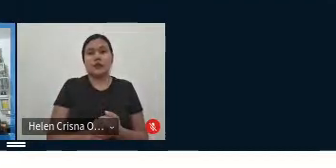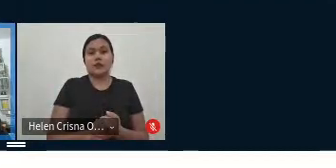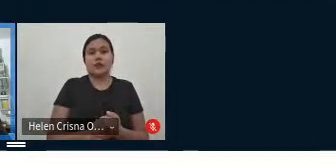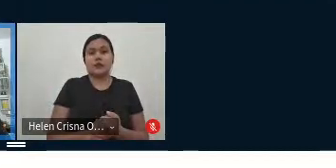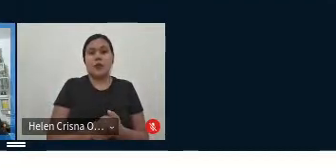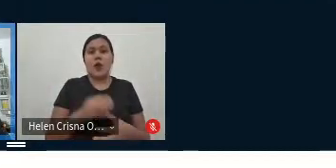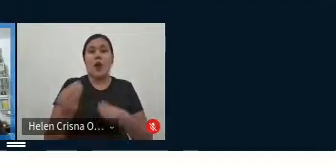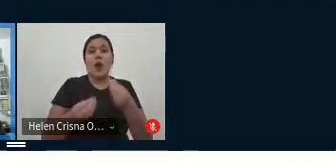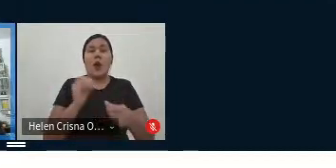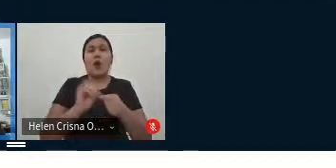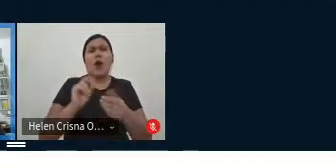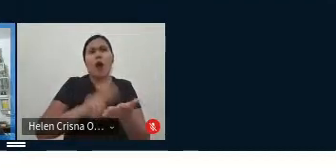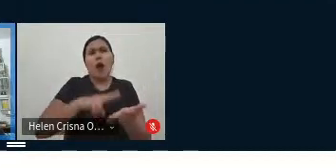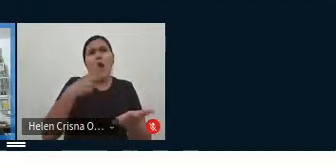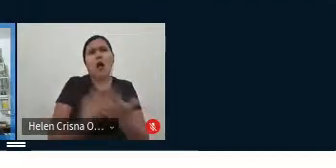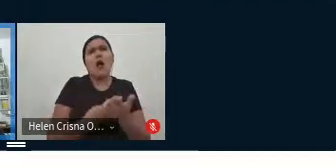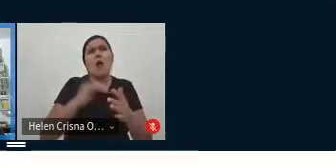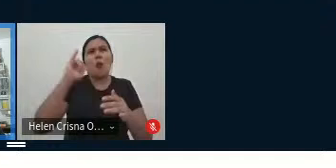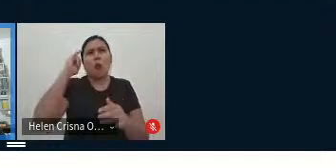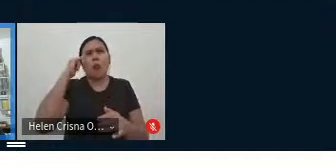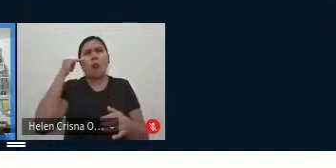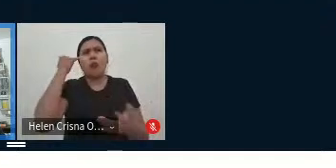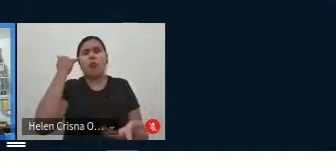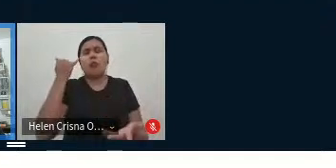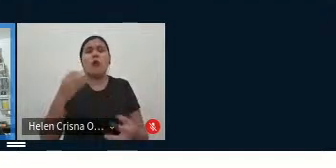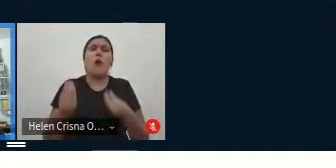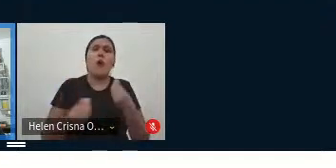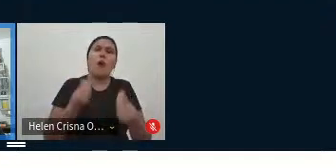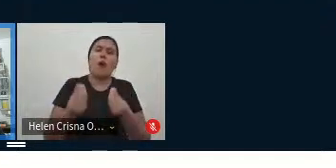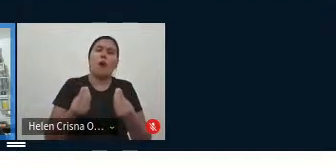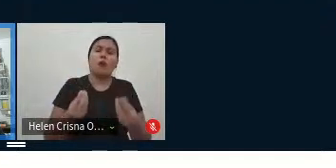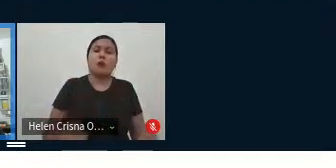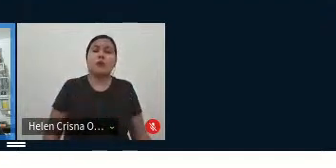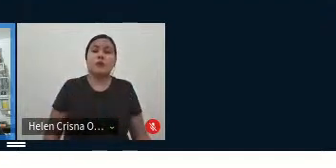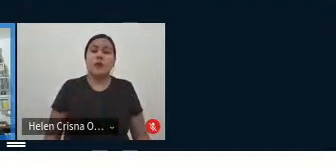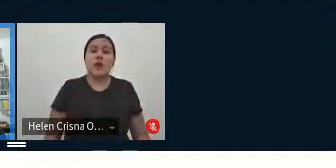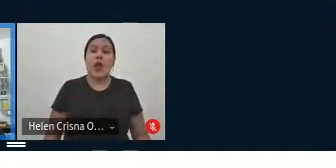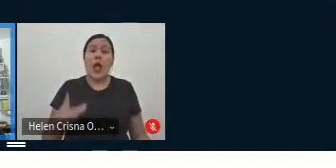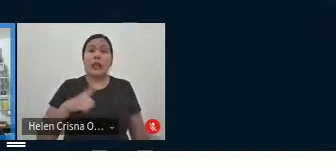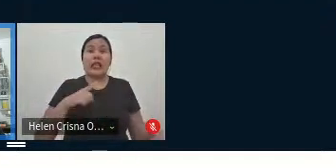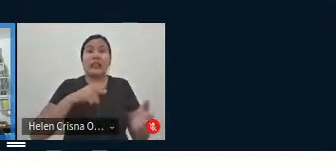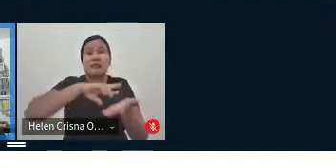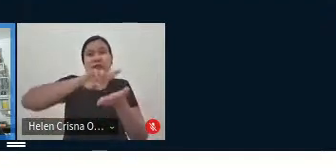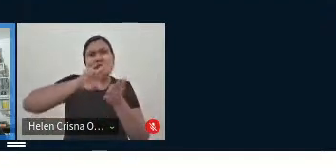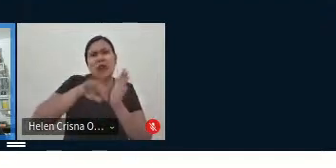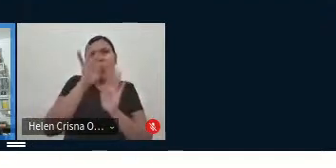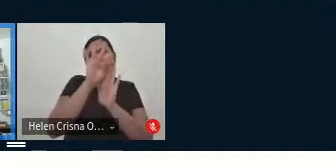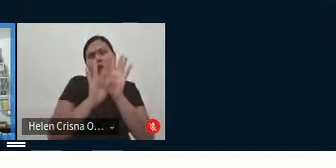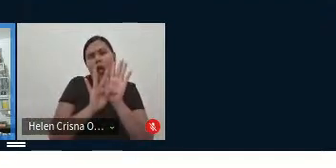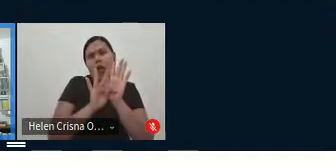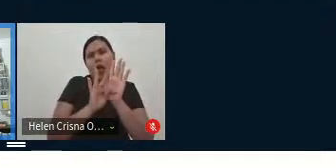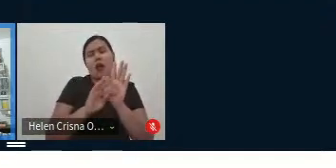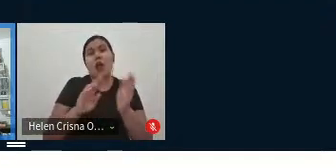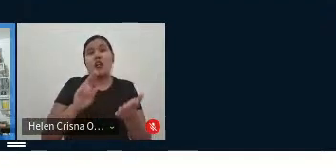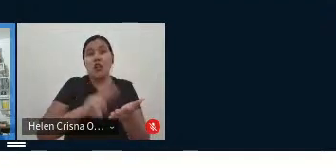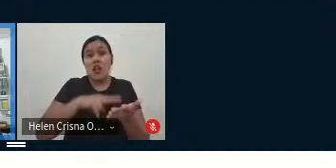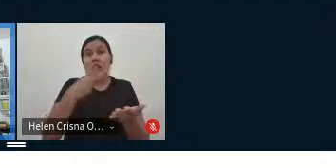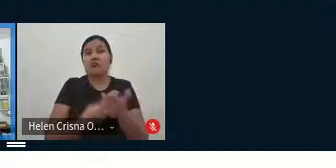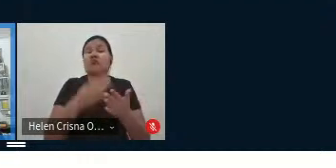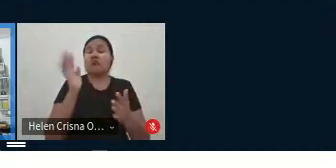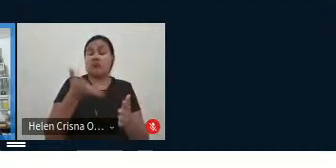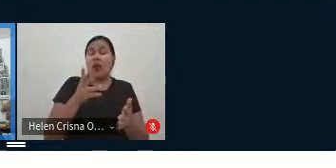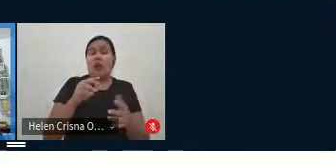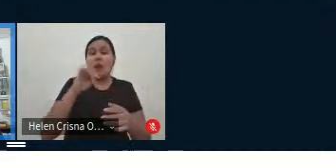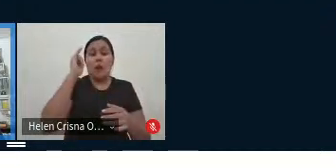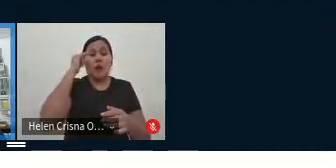Como fazer essa tradução para o japonês, né? Porque existem diversos textos já traduzidos para o japonês, como